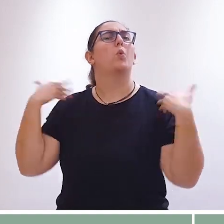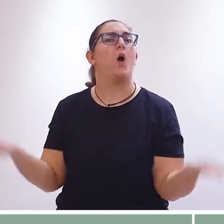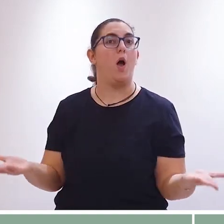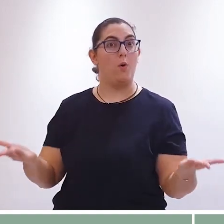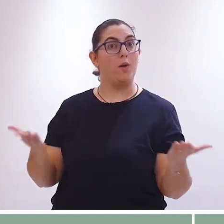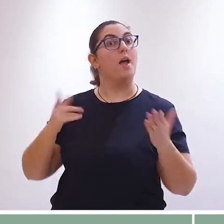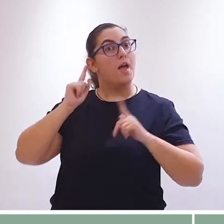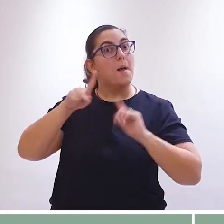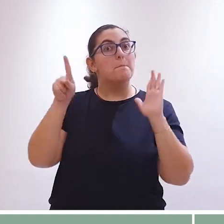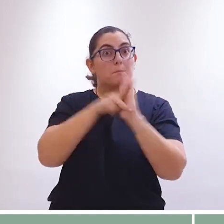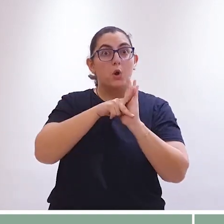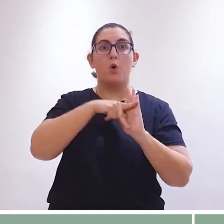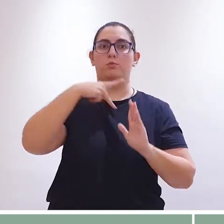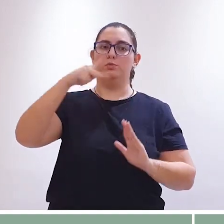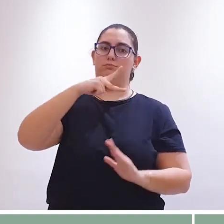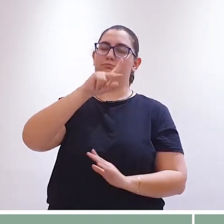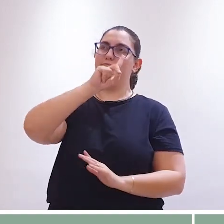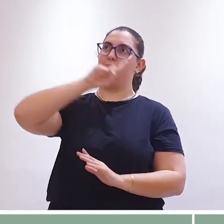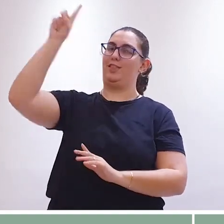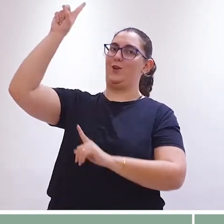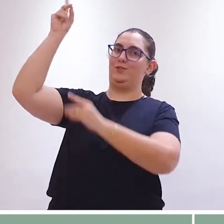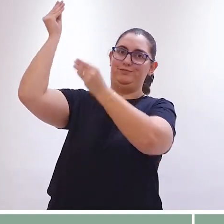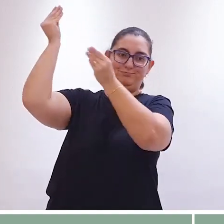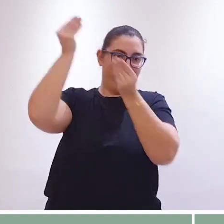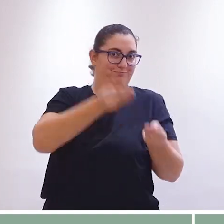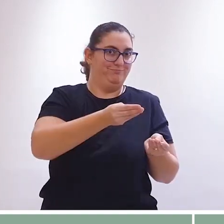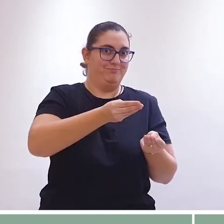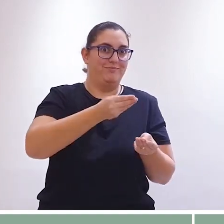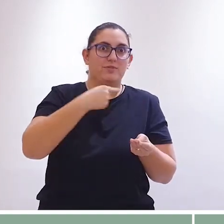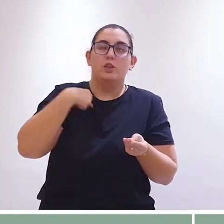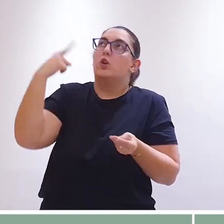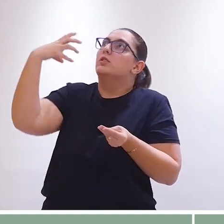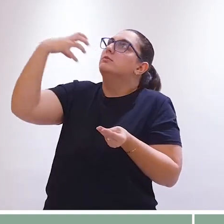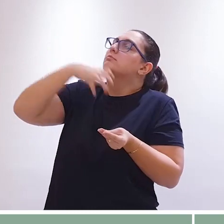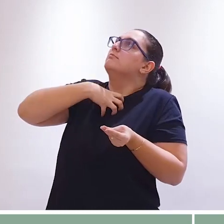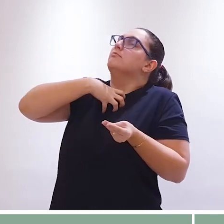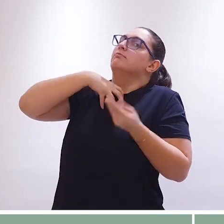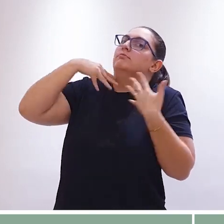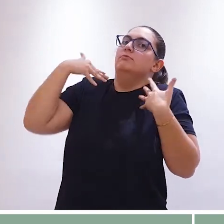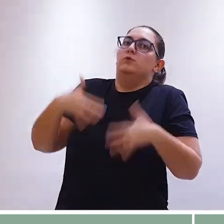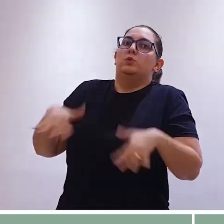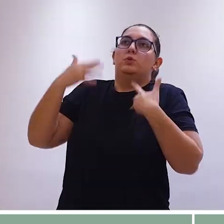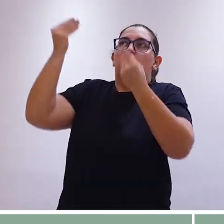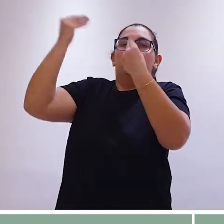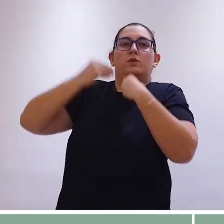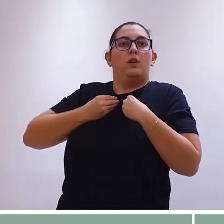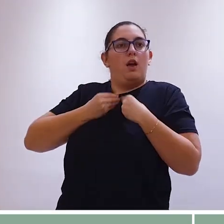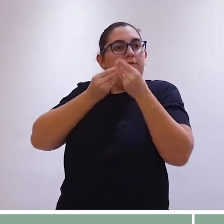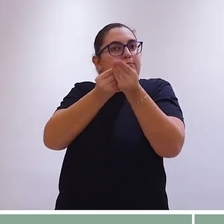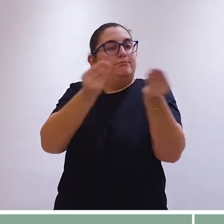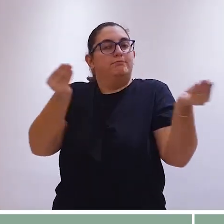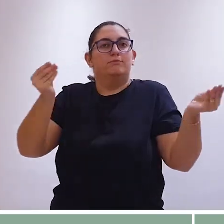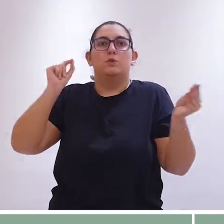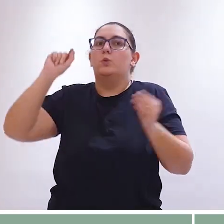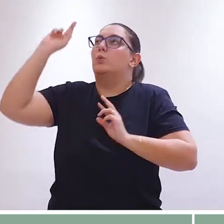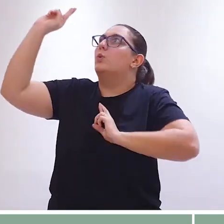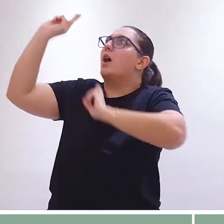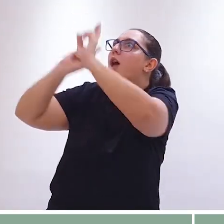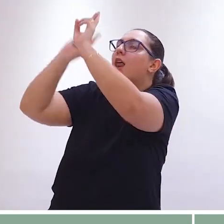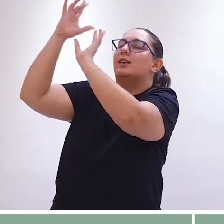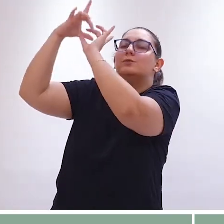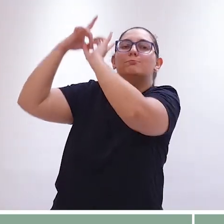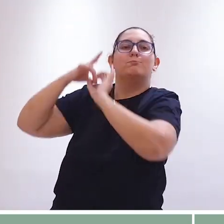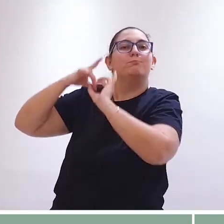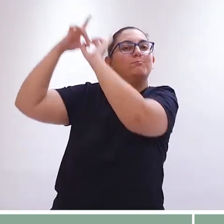da vida que estamos procurando. É o próprio Deus que se faz sentir e nos interpela, que nos convida a viver com Ele